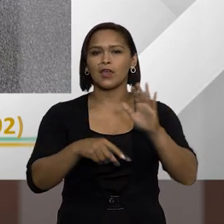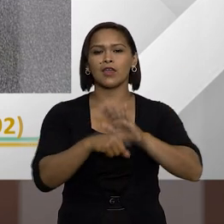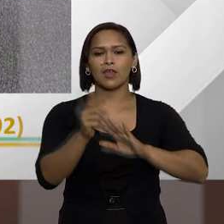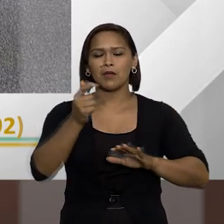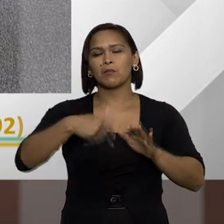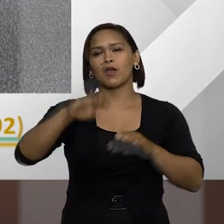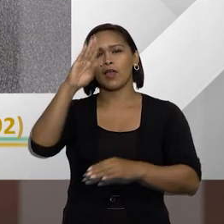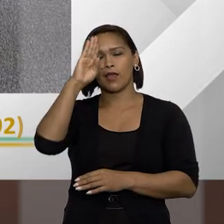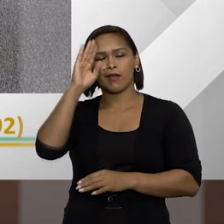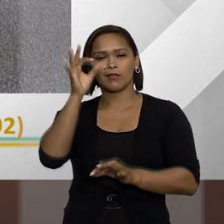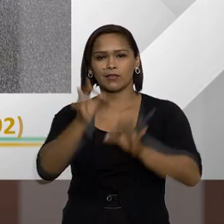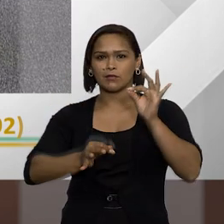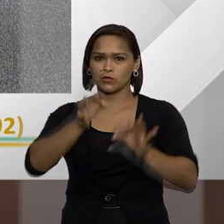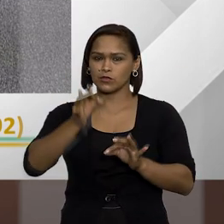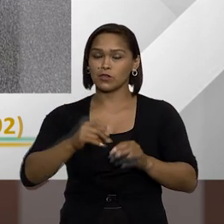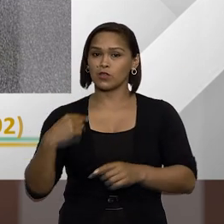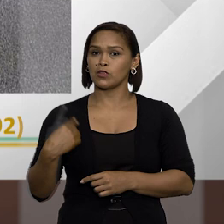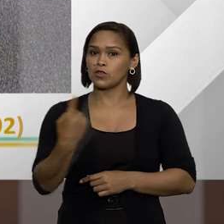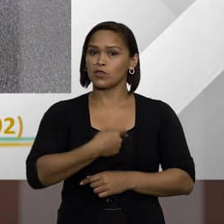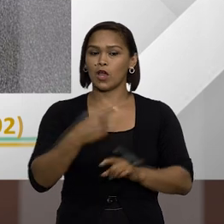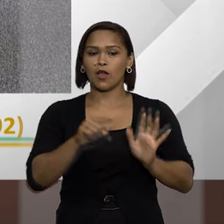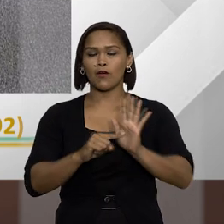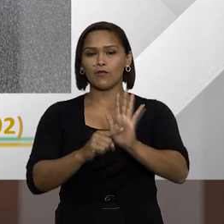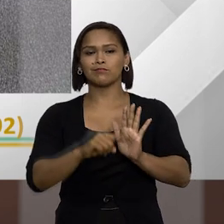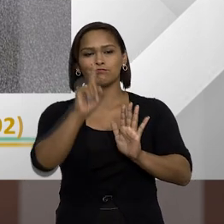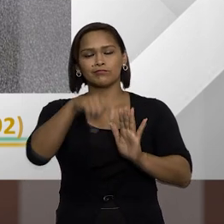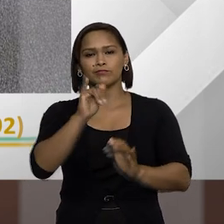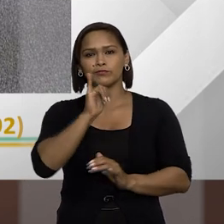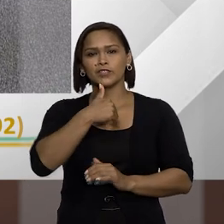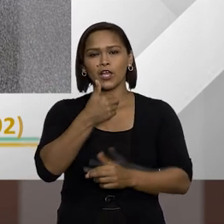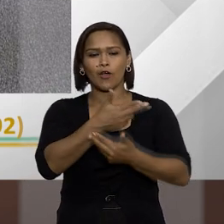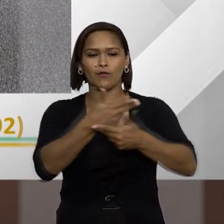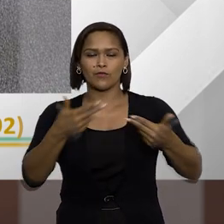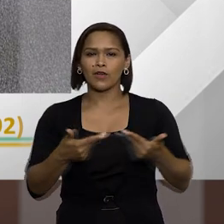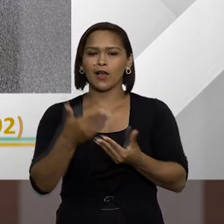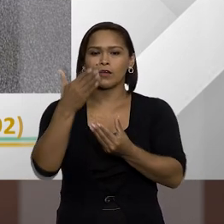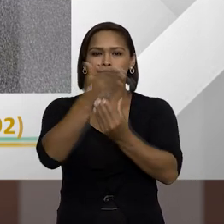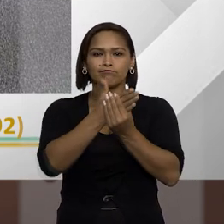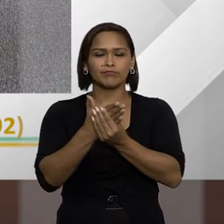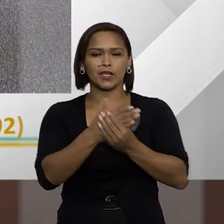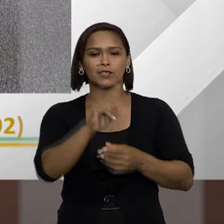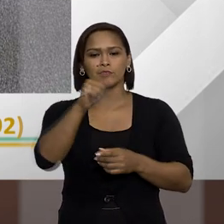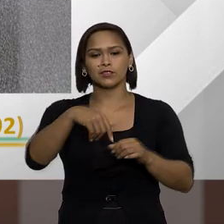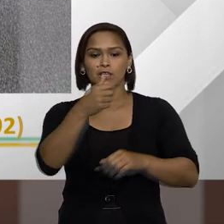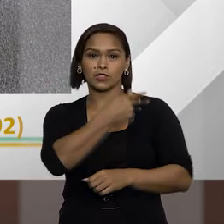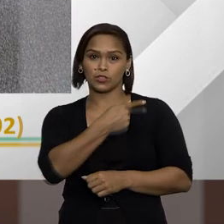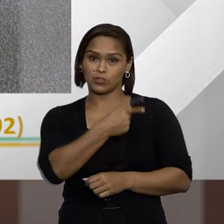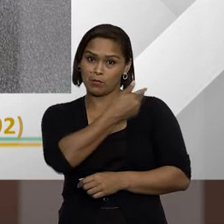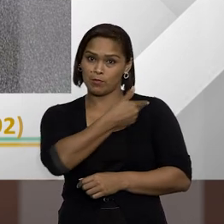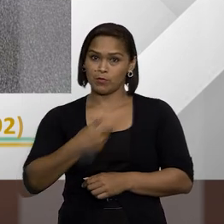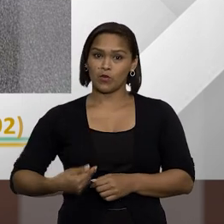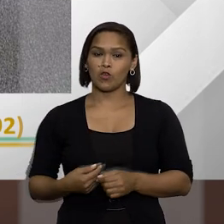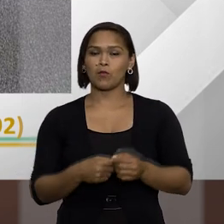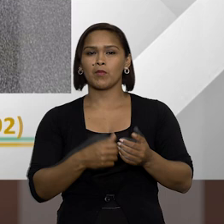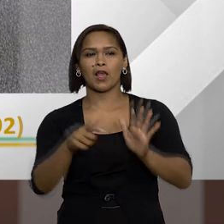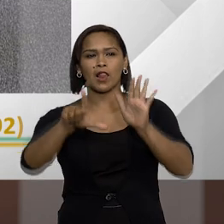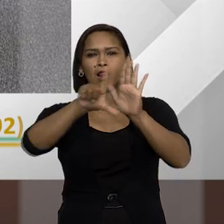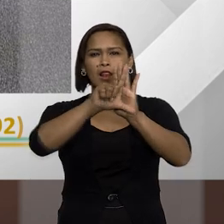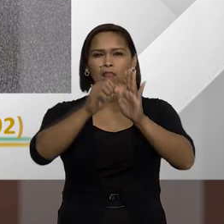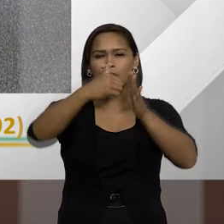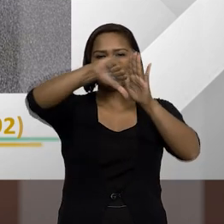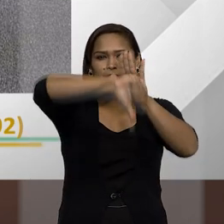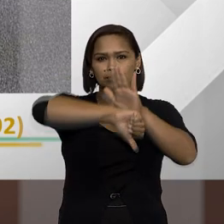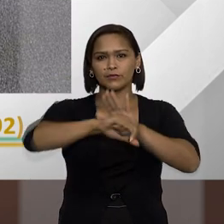esse tema do meio acadêmico e jurídico, nós nos deparamos, infelizmente, com casos em que agentes públicos cometem improbidade